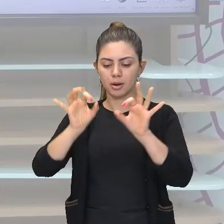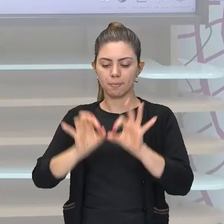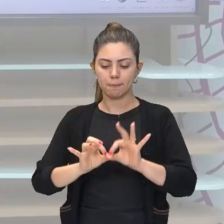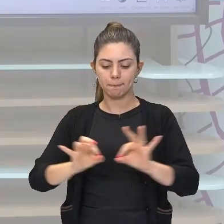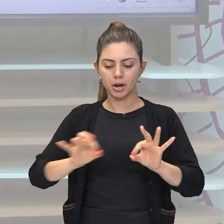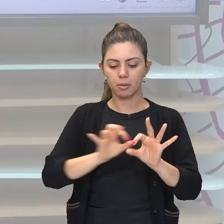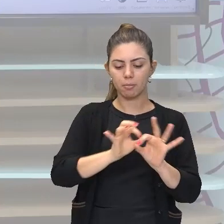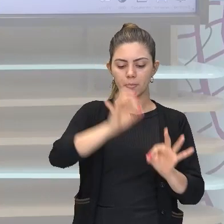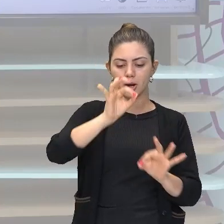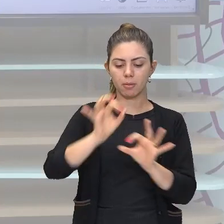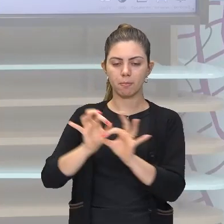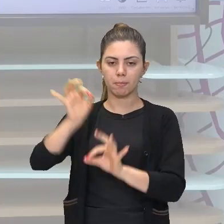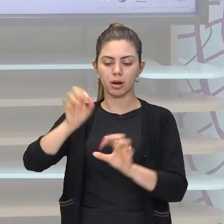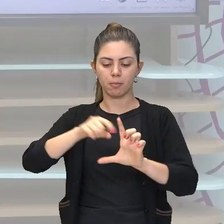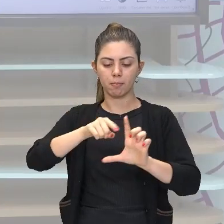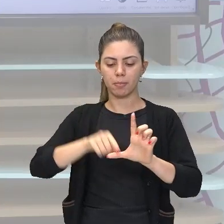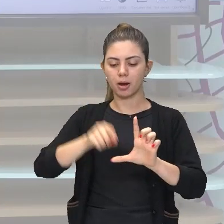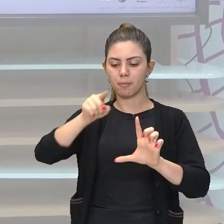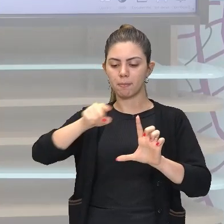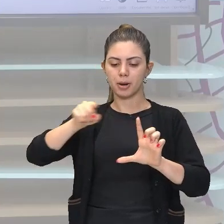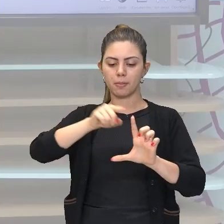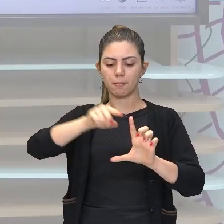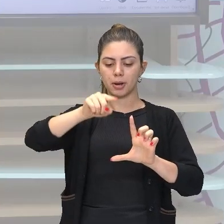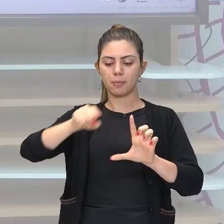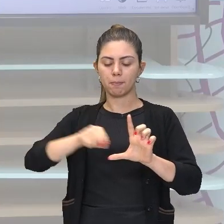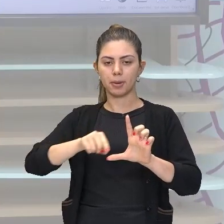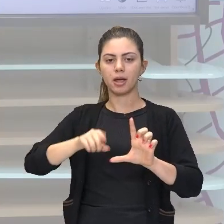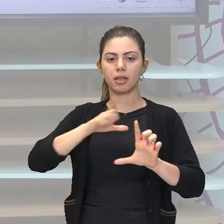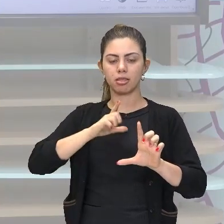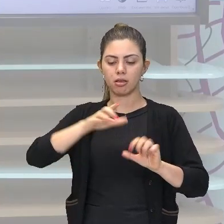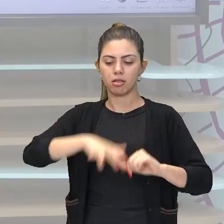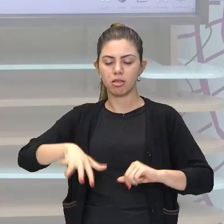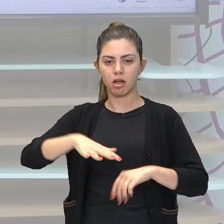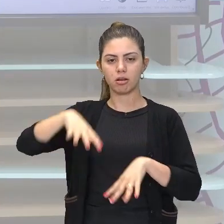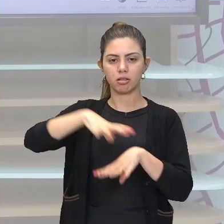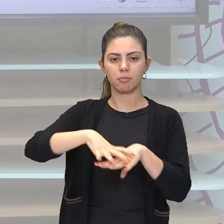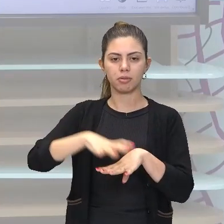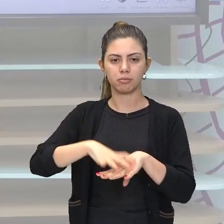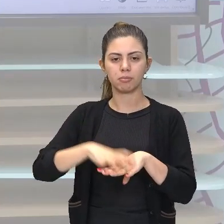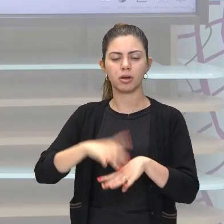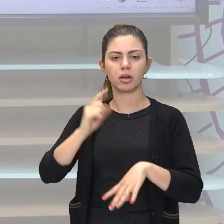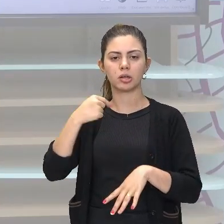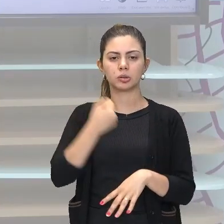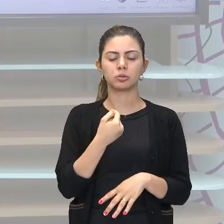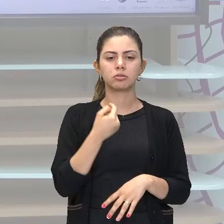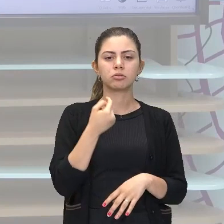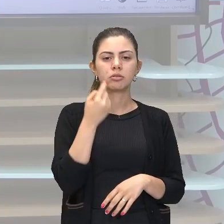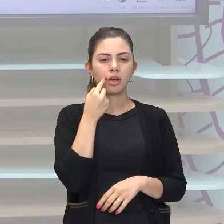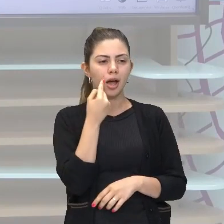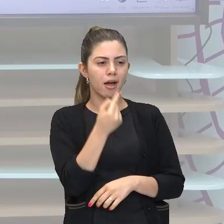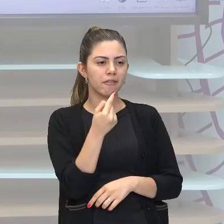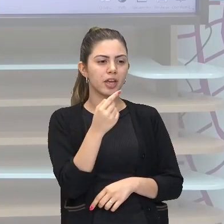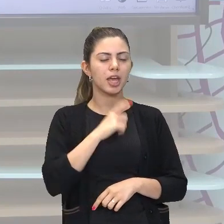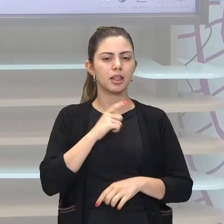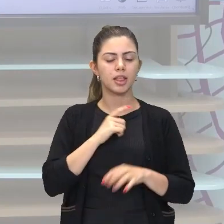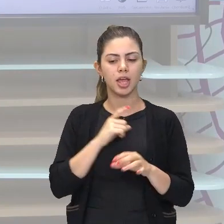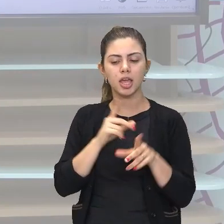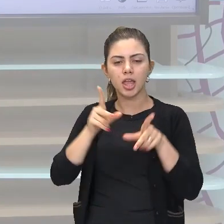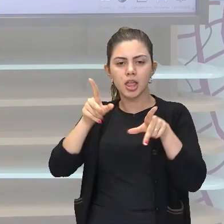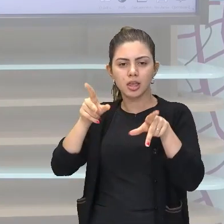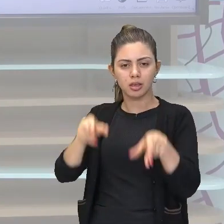estrutura geométrica, da forma pela qual o paralelogramo é construído,